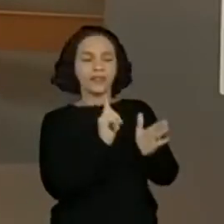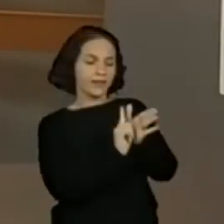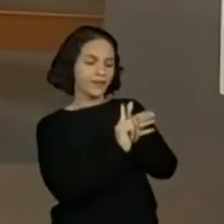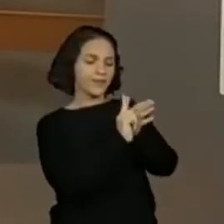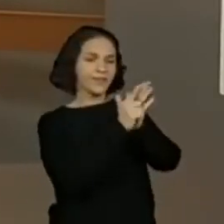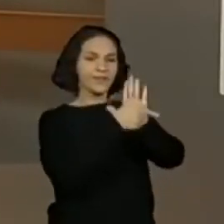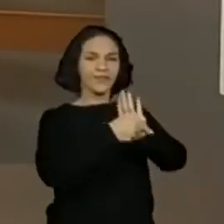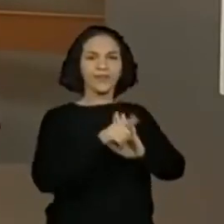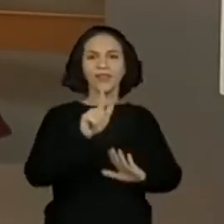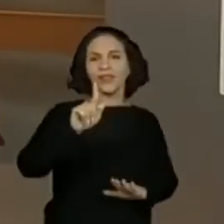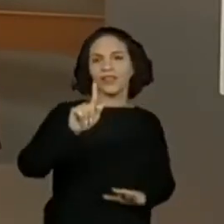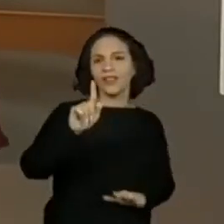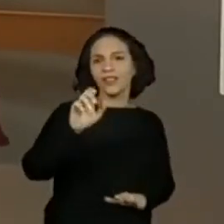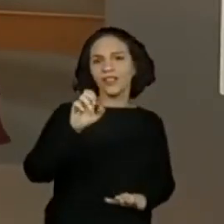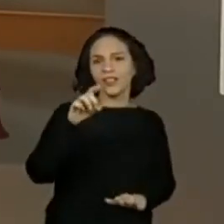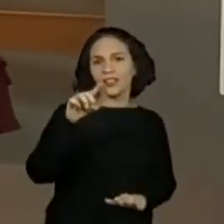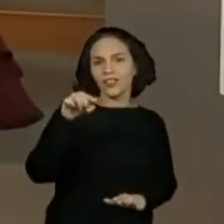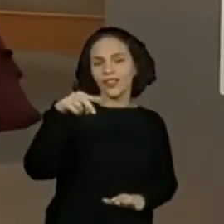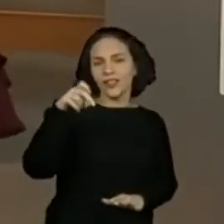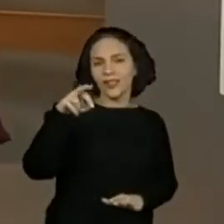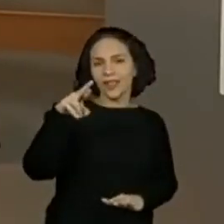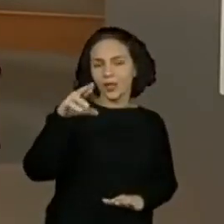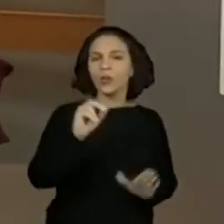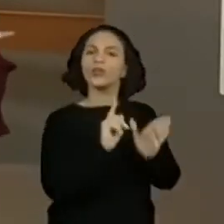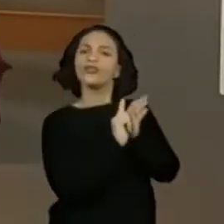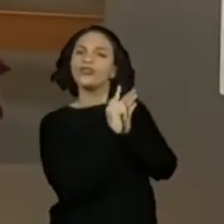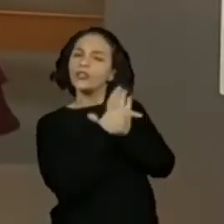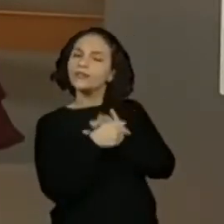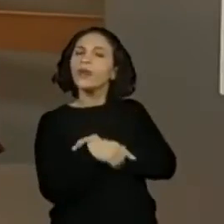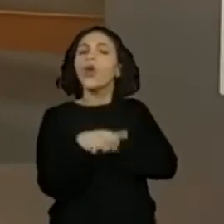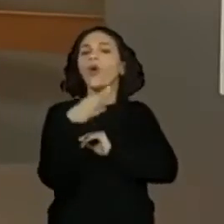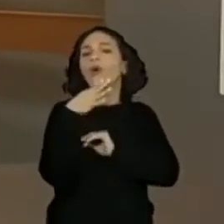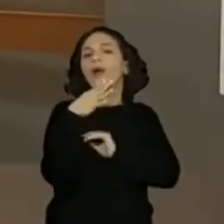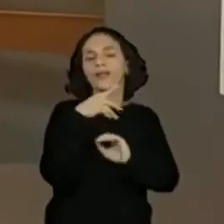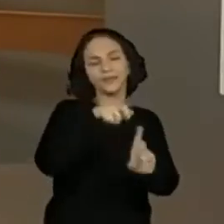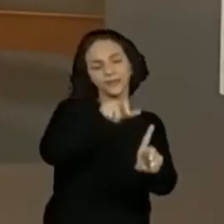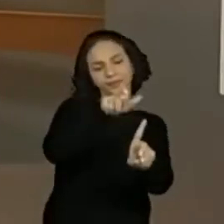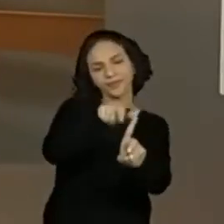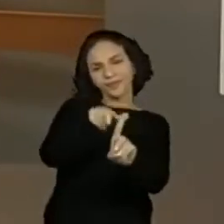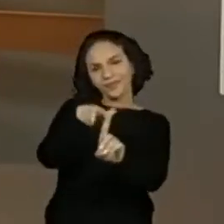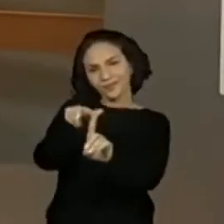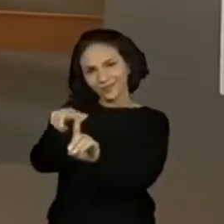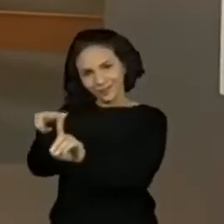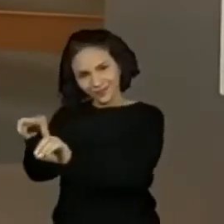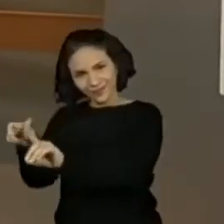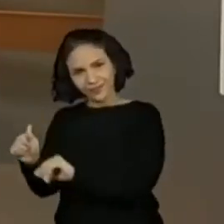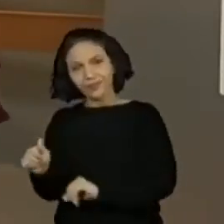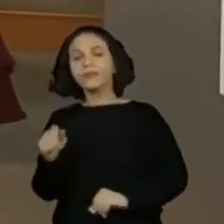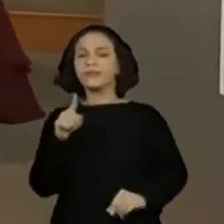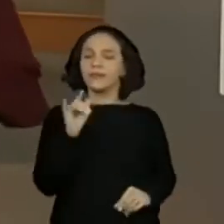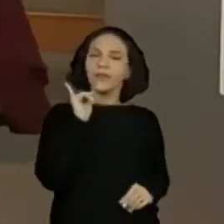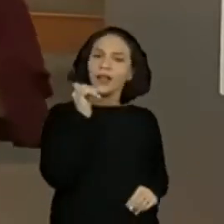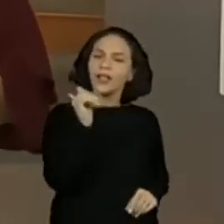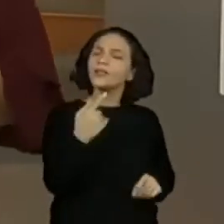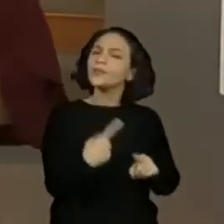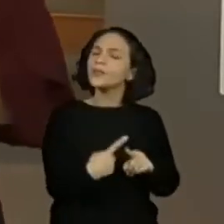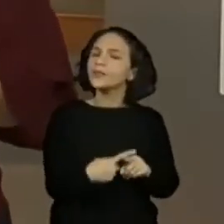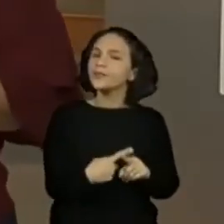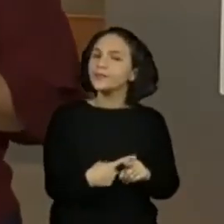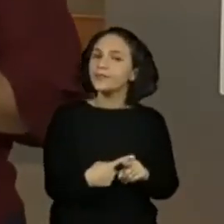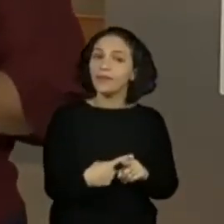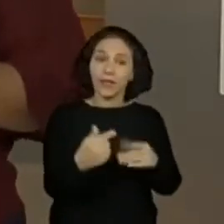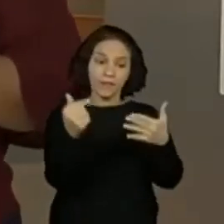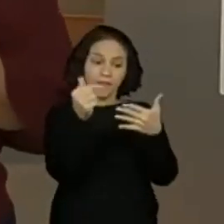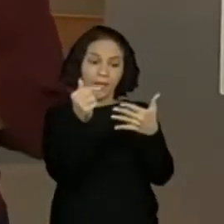conhecer os personagens, o cenário que está acontecendo, essa narrativa é importante, porque todos esses